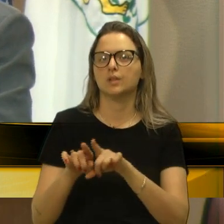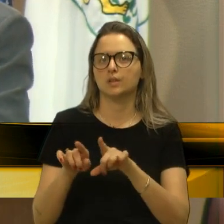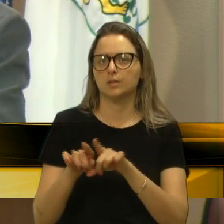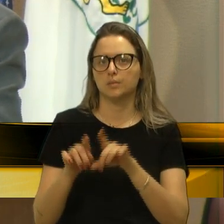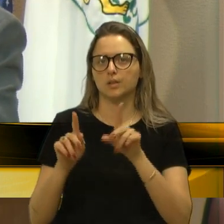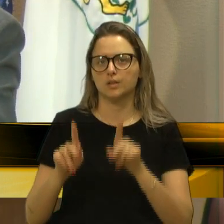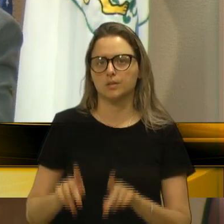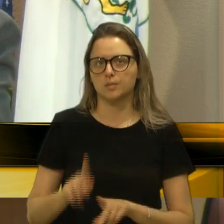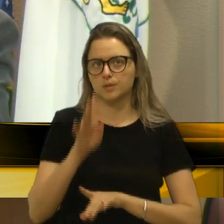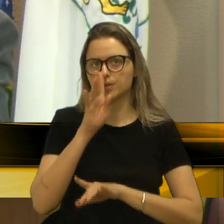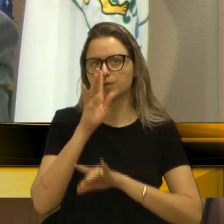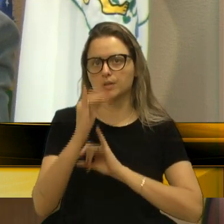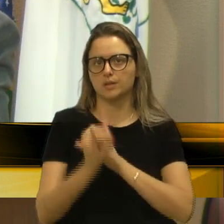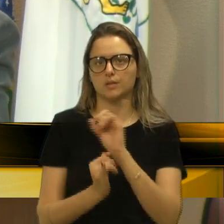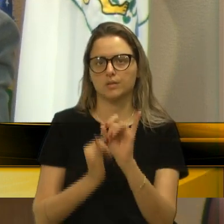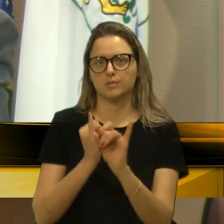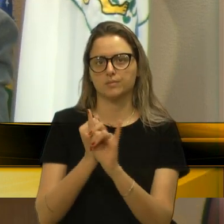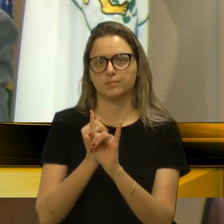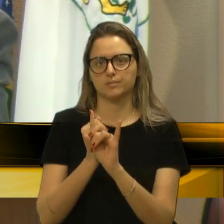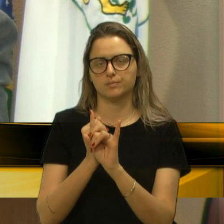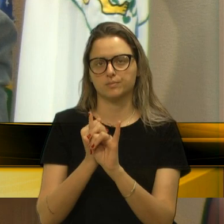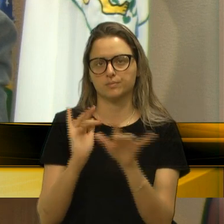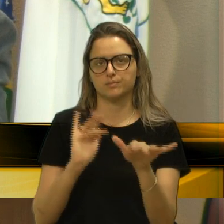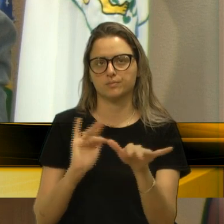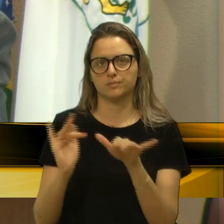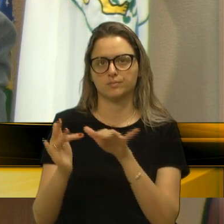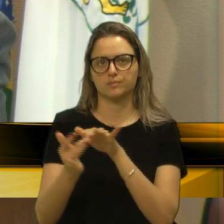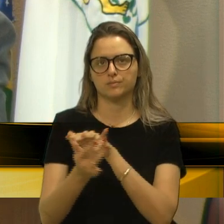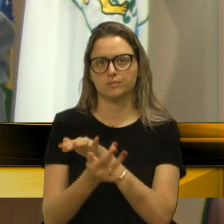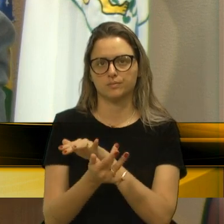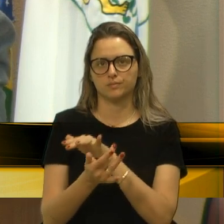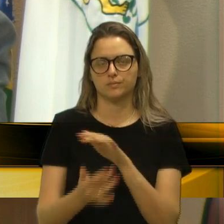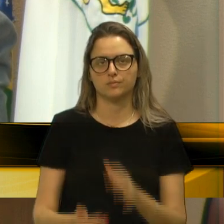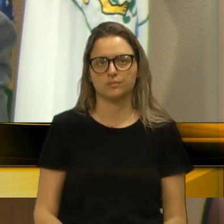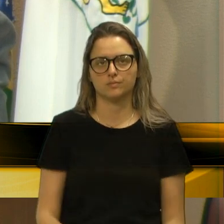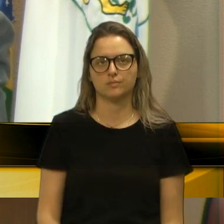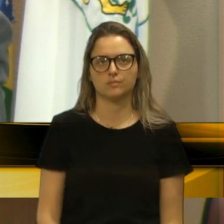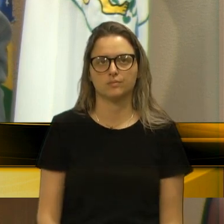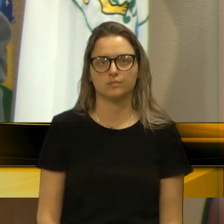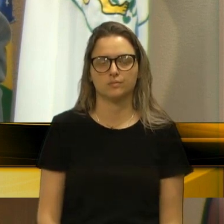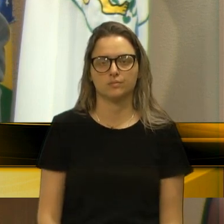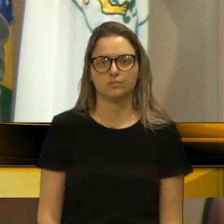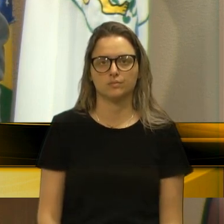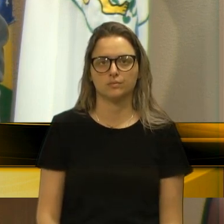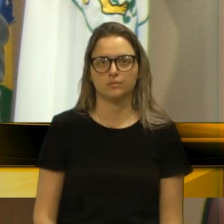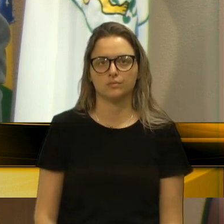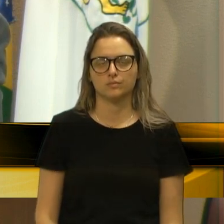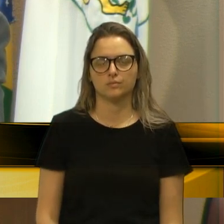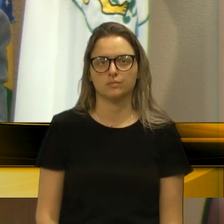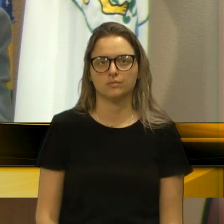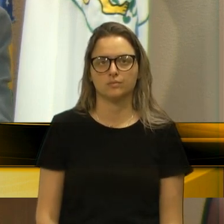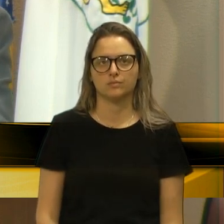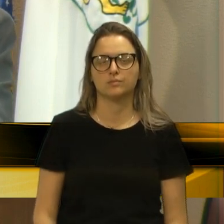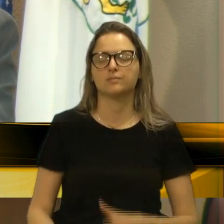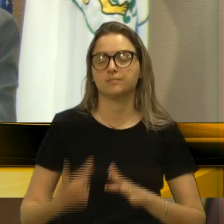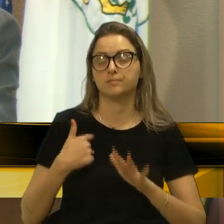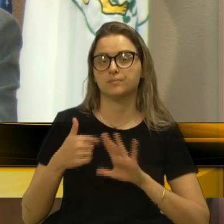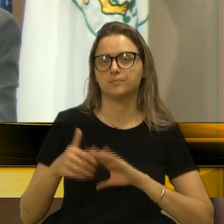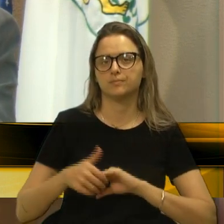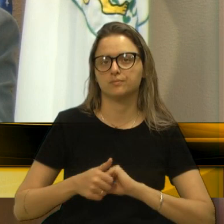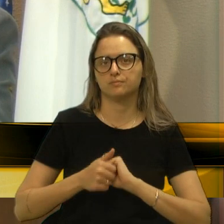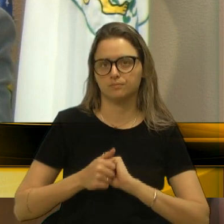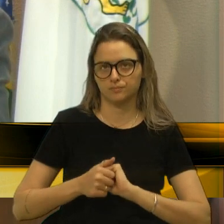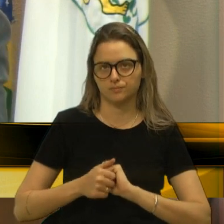que nos assistem pela internet, através das redes sociais, meus cumprimentos.